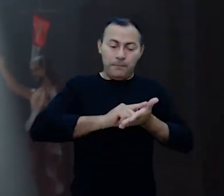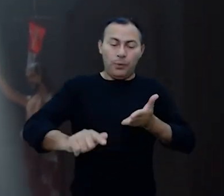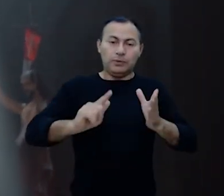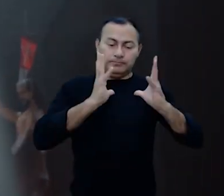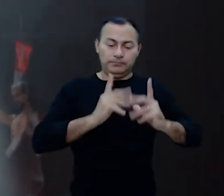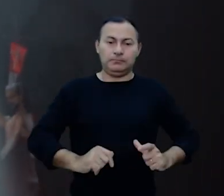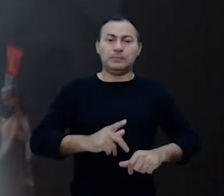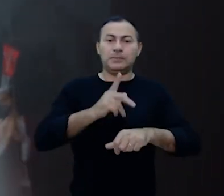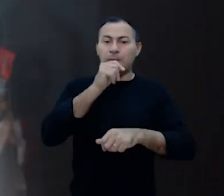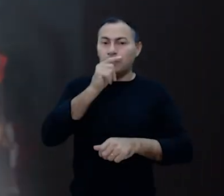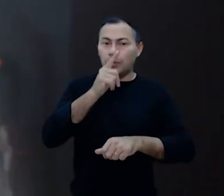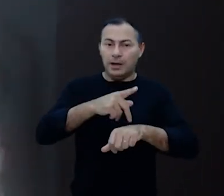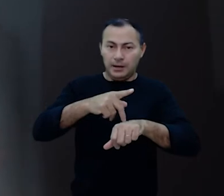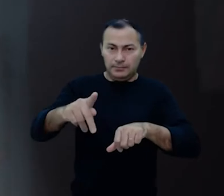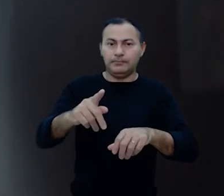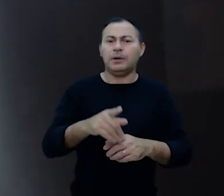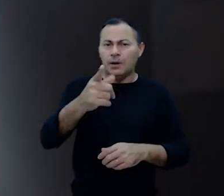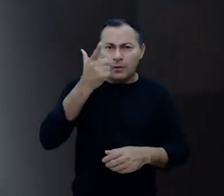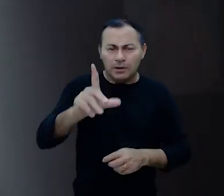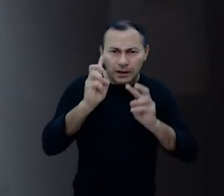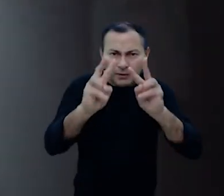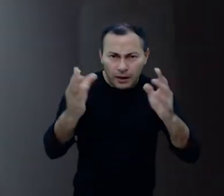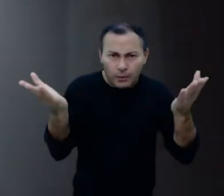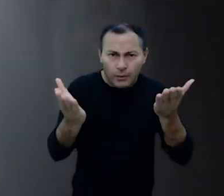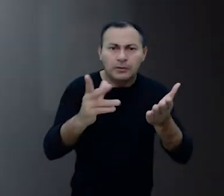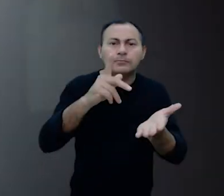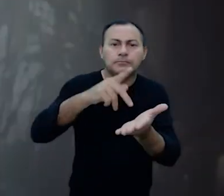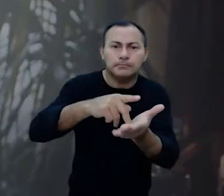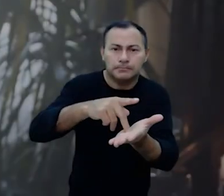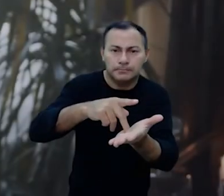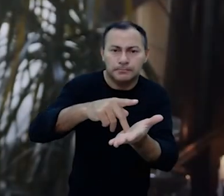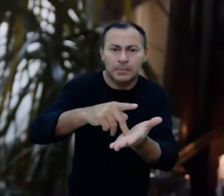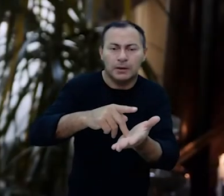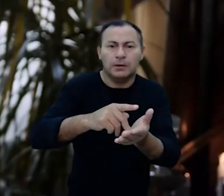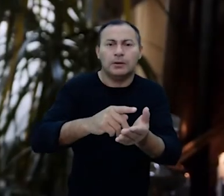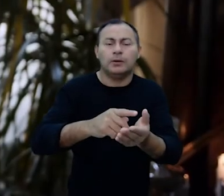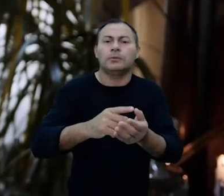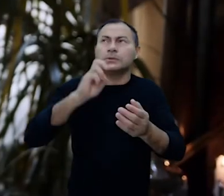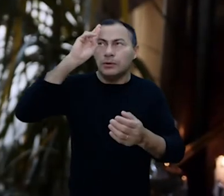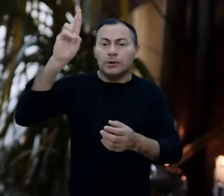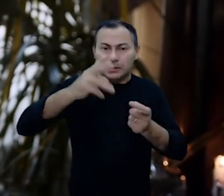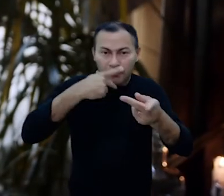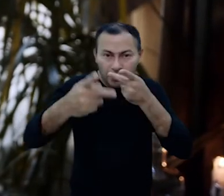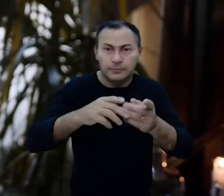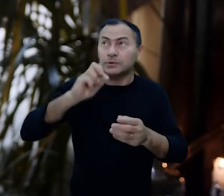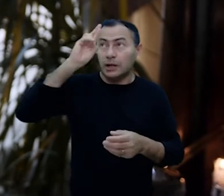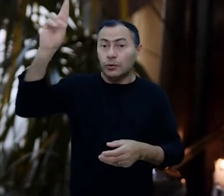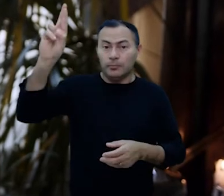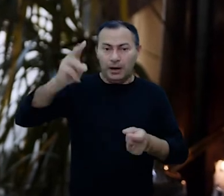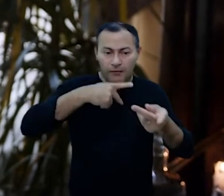lavados com a mais pura água. Você consegue ver agora o que realmente o Senhor está nos dizendo?